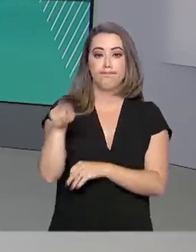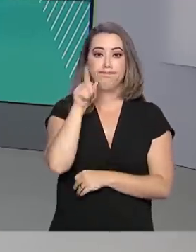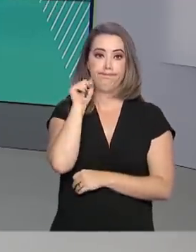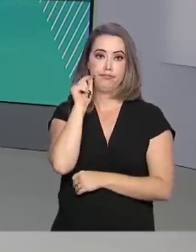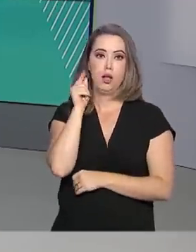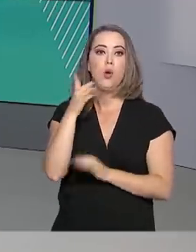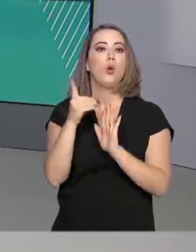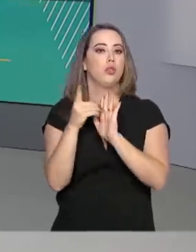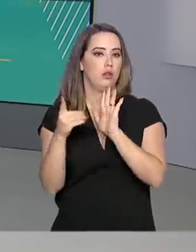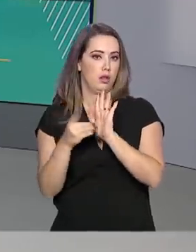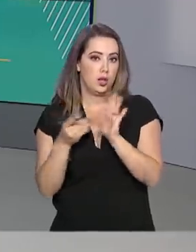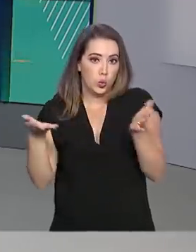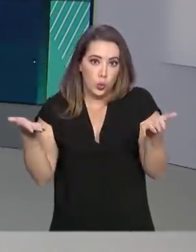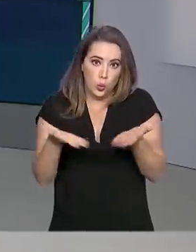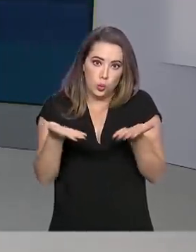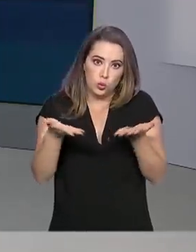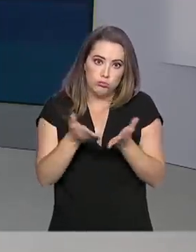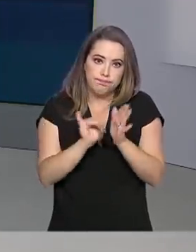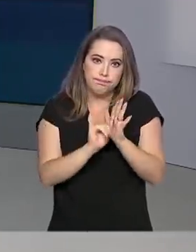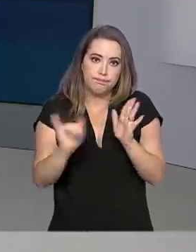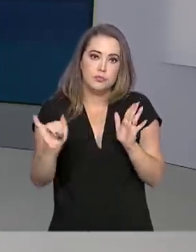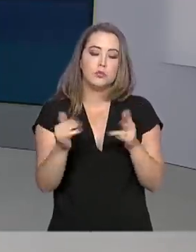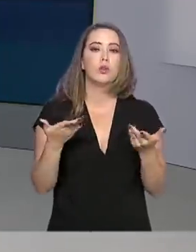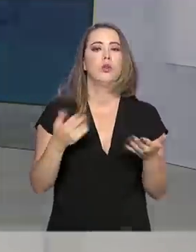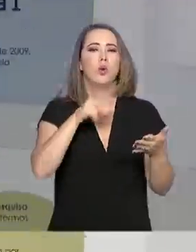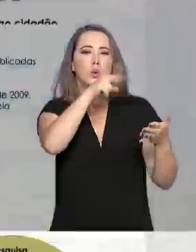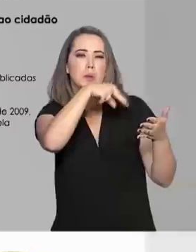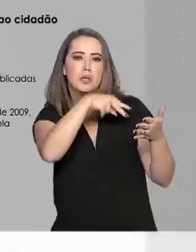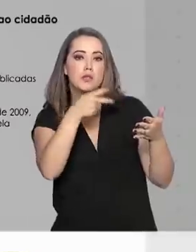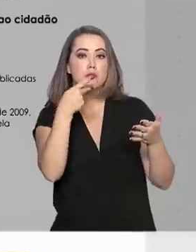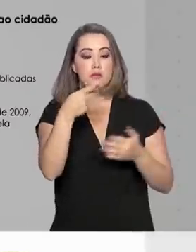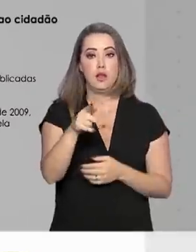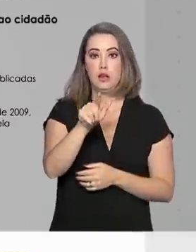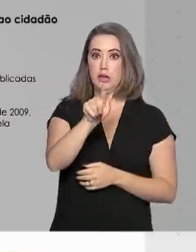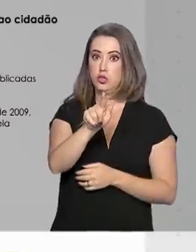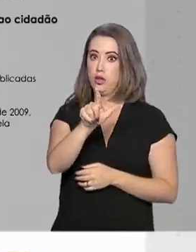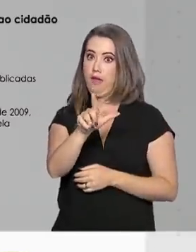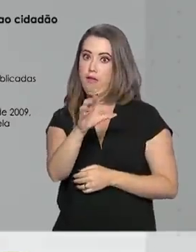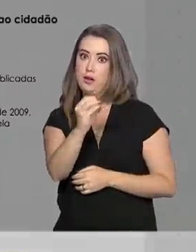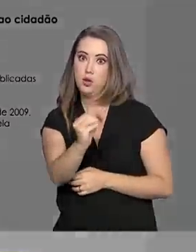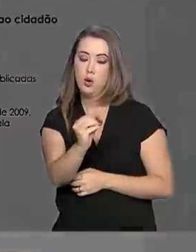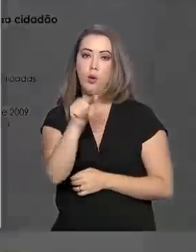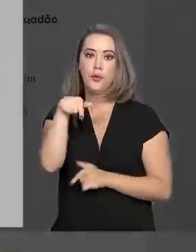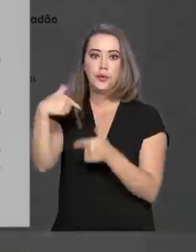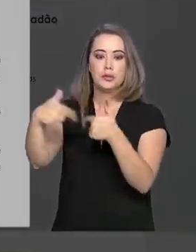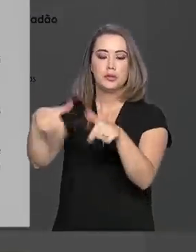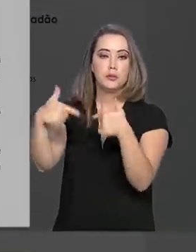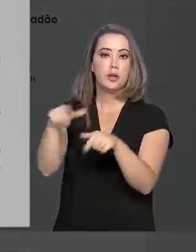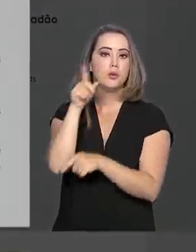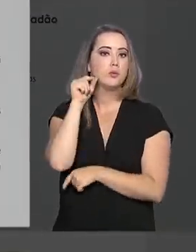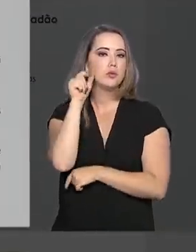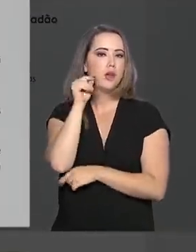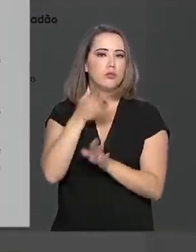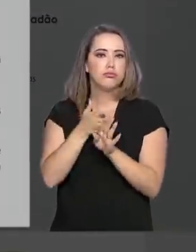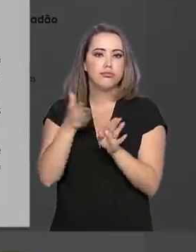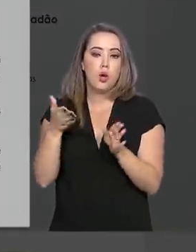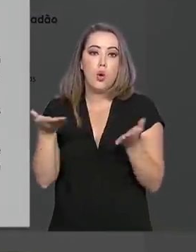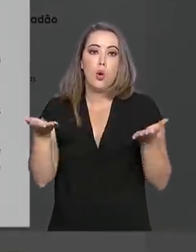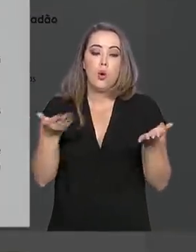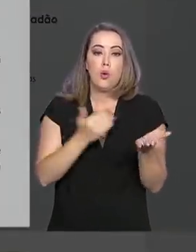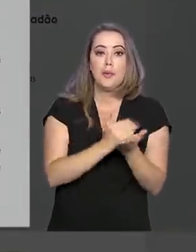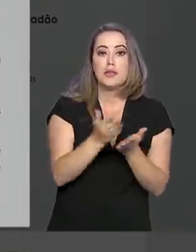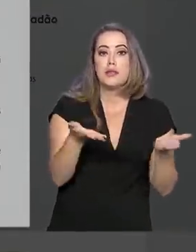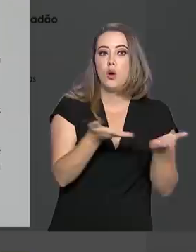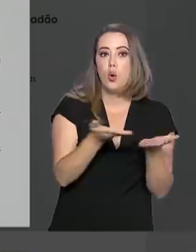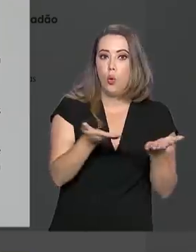edição extra do Diário Oficial. Segundo o texto, a chamada GLO será empregada no Ceará no período que começa hoje, dia 20